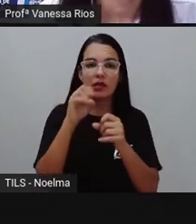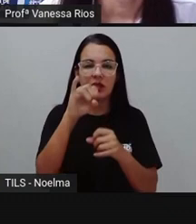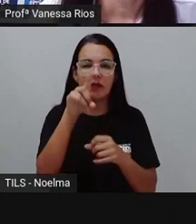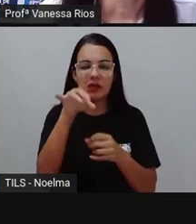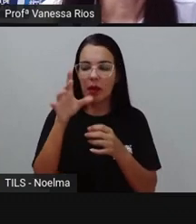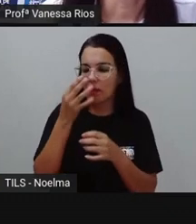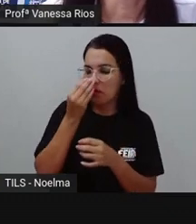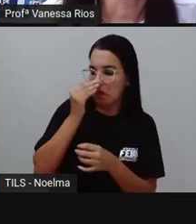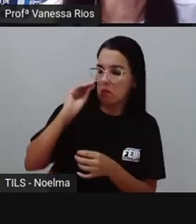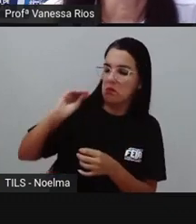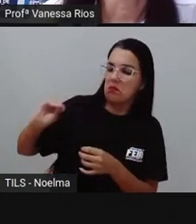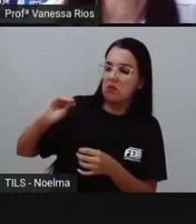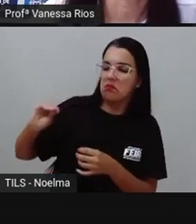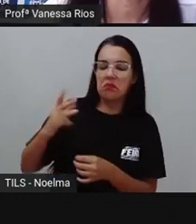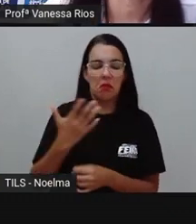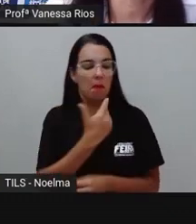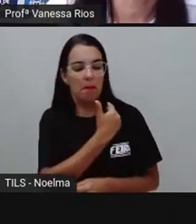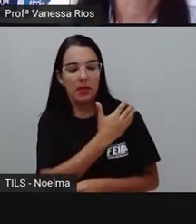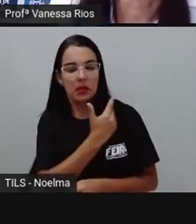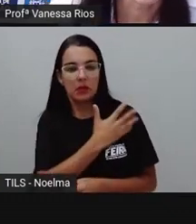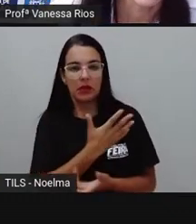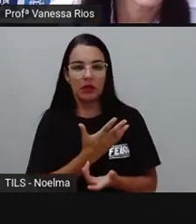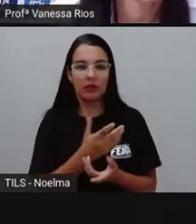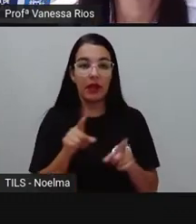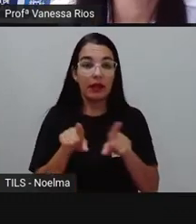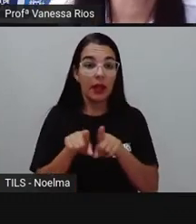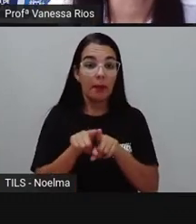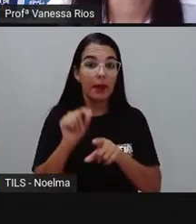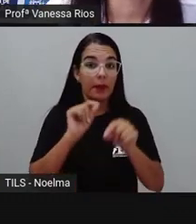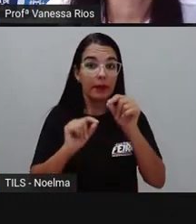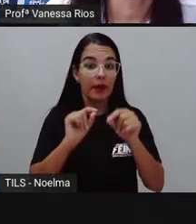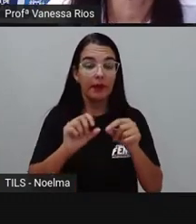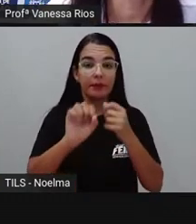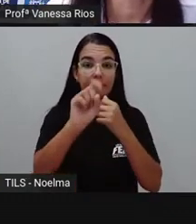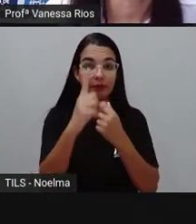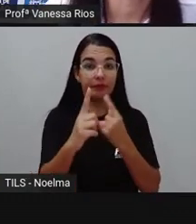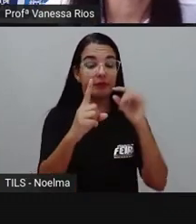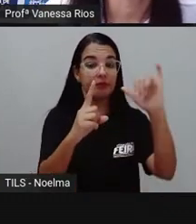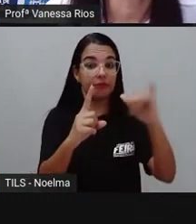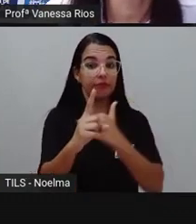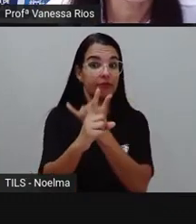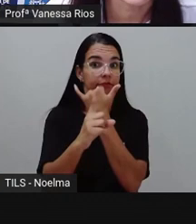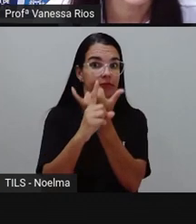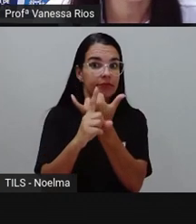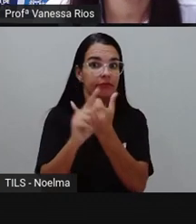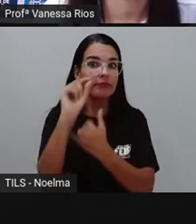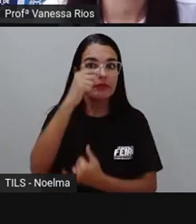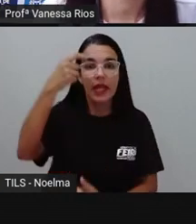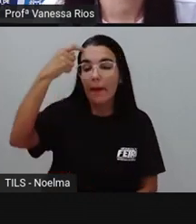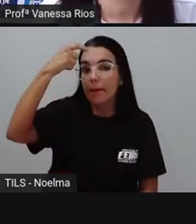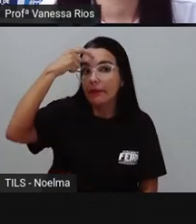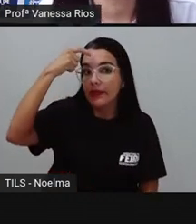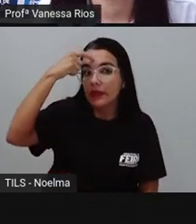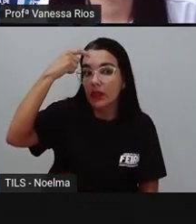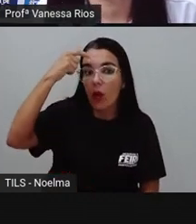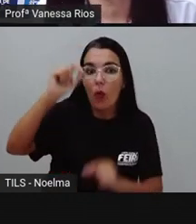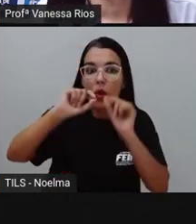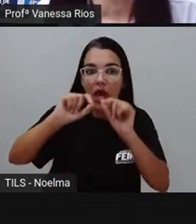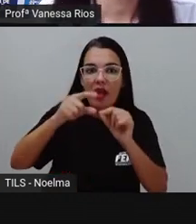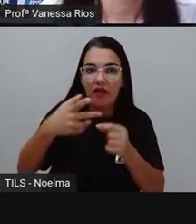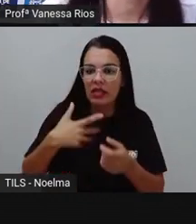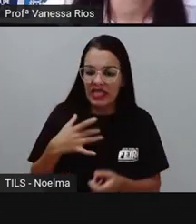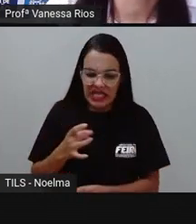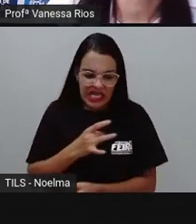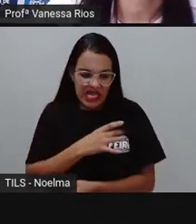Pode também ser psicológica, quando é perseguir, amedrontar, aterrorizar,